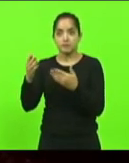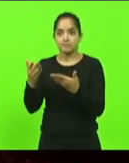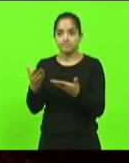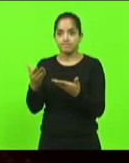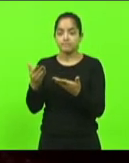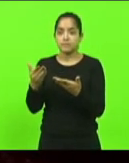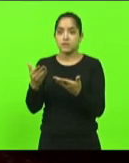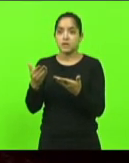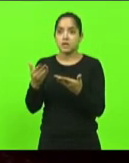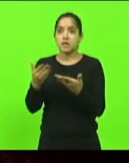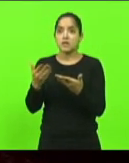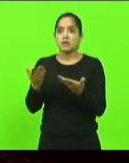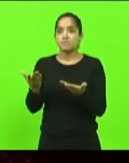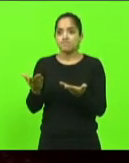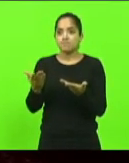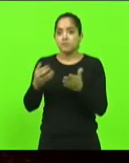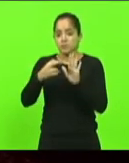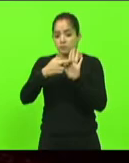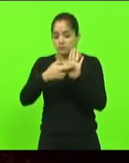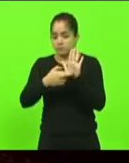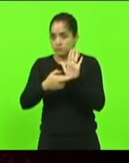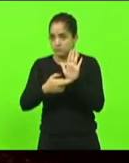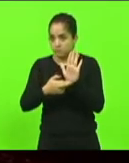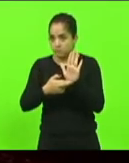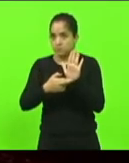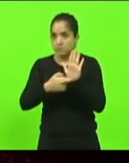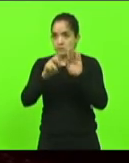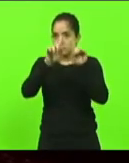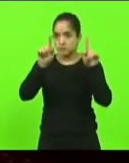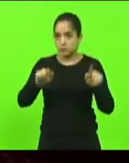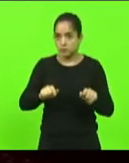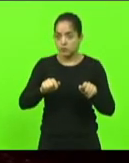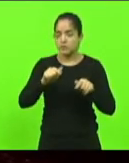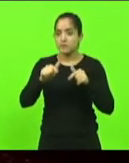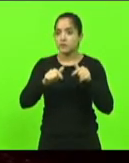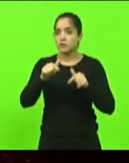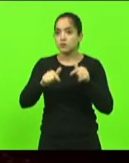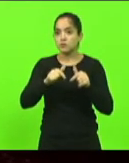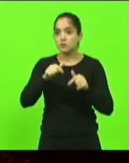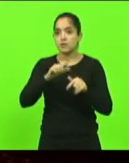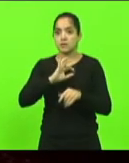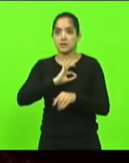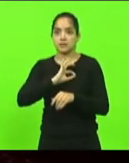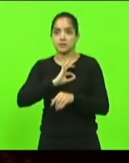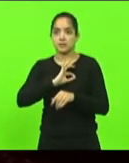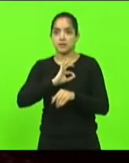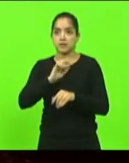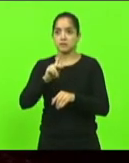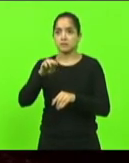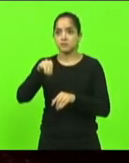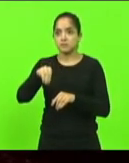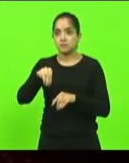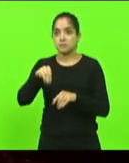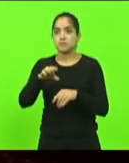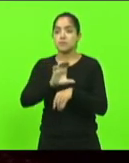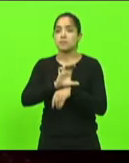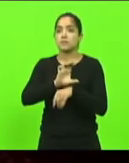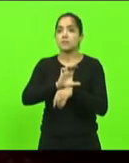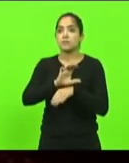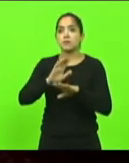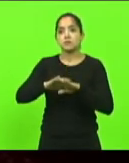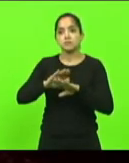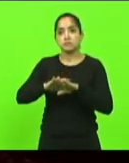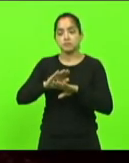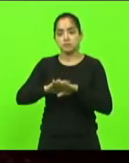que no tocante ao regime jurídico dos servidores militares estaduais, a iniciativa da lei é do chefe do Poder